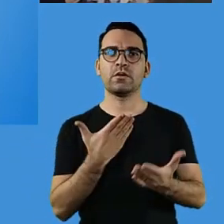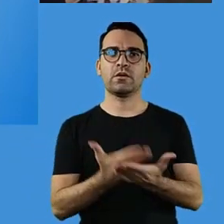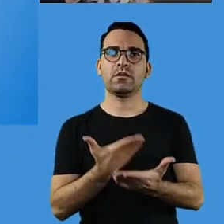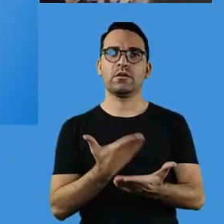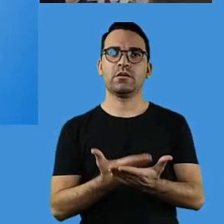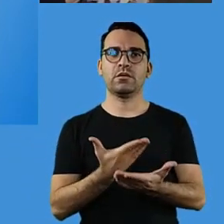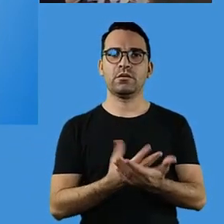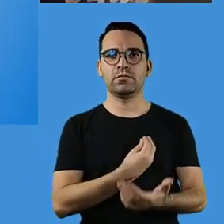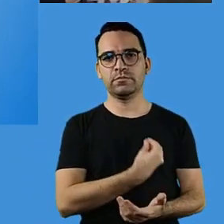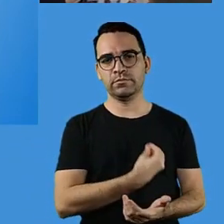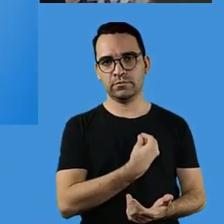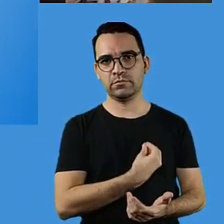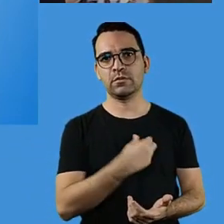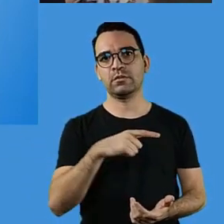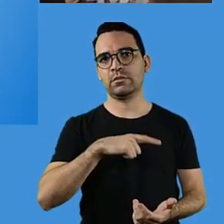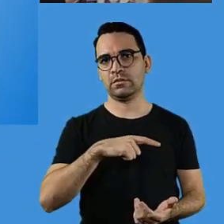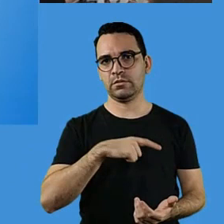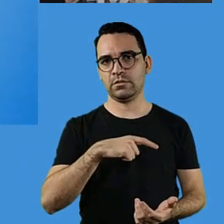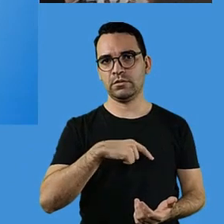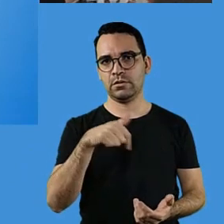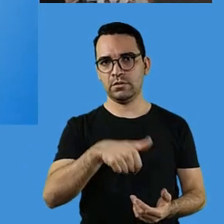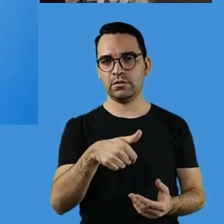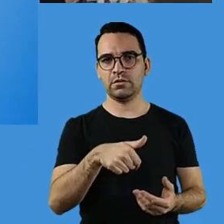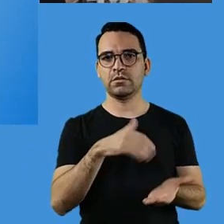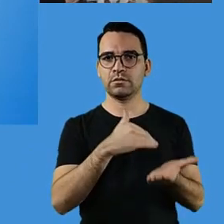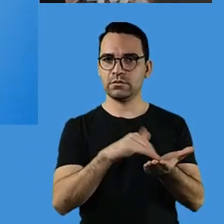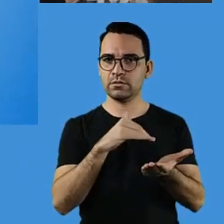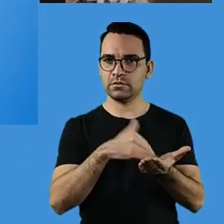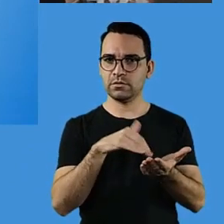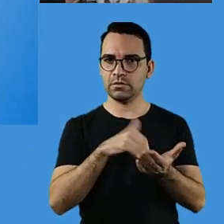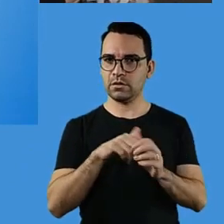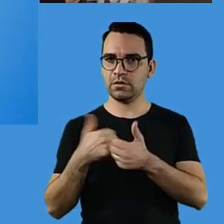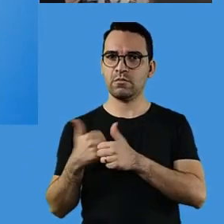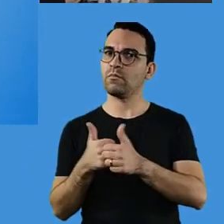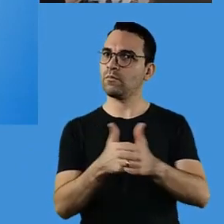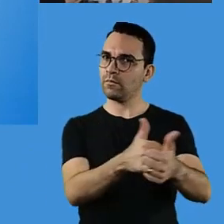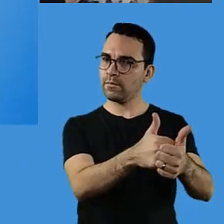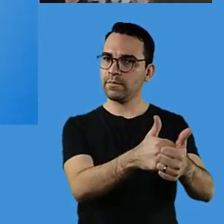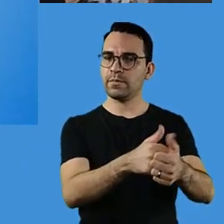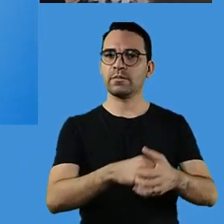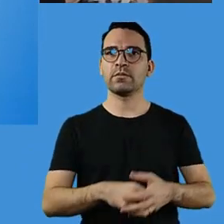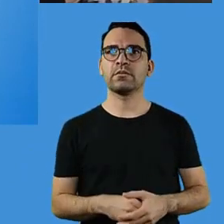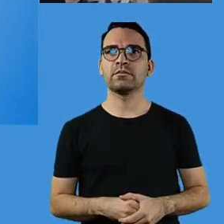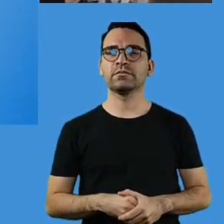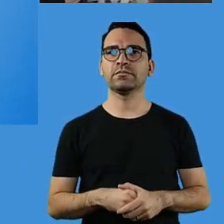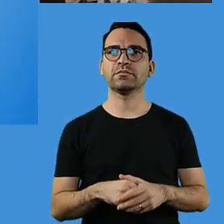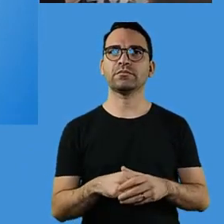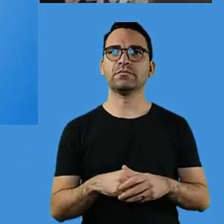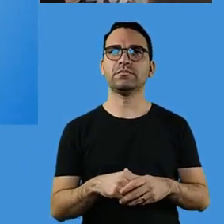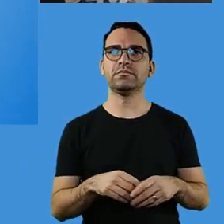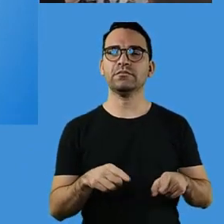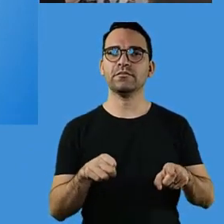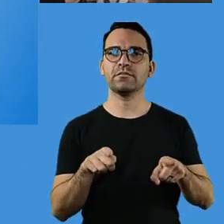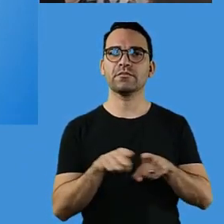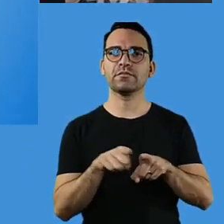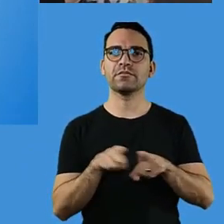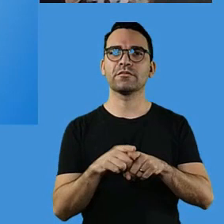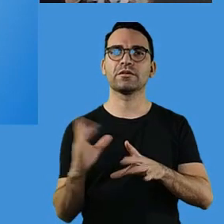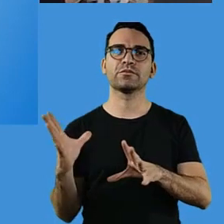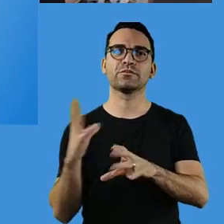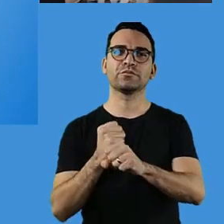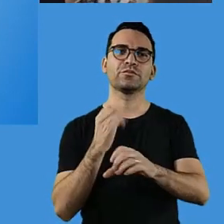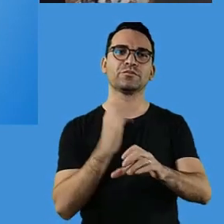aulas presenciais, nós estaremos acompanhando todo o processo. E a somativa,